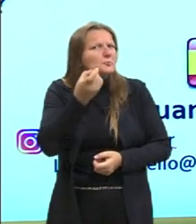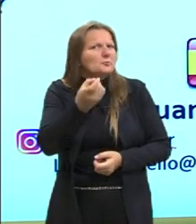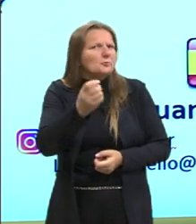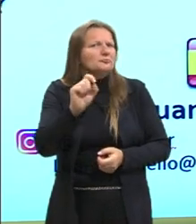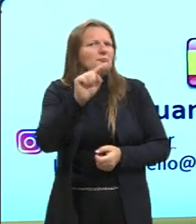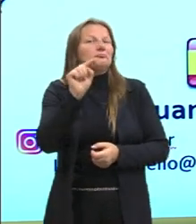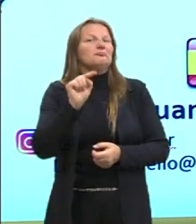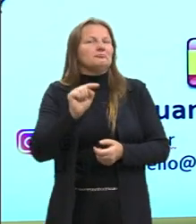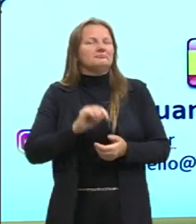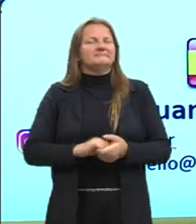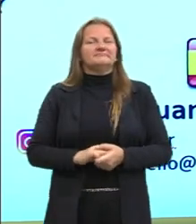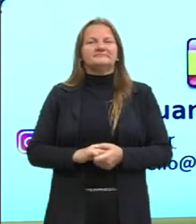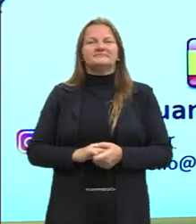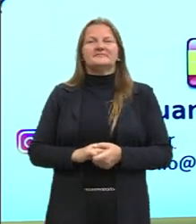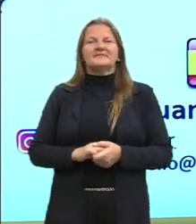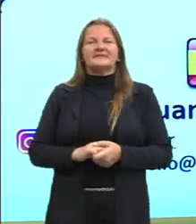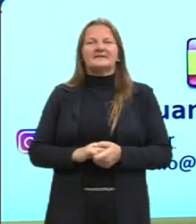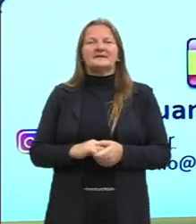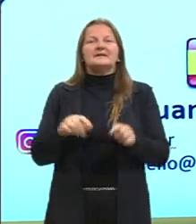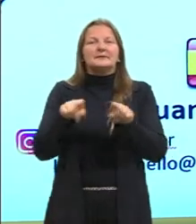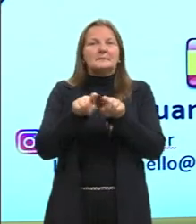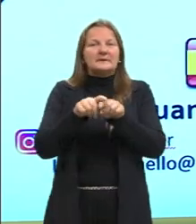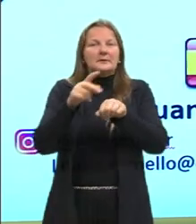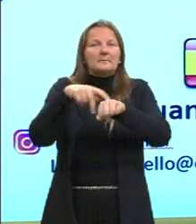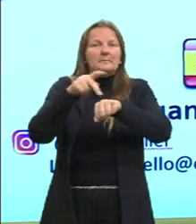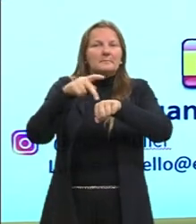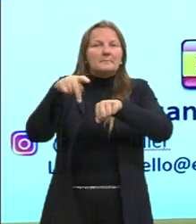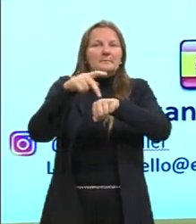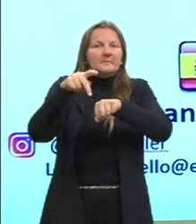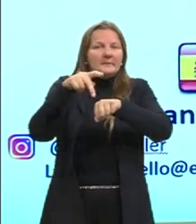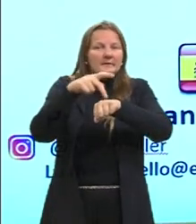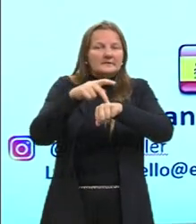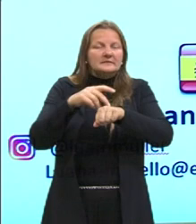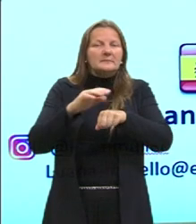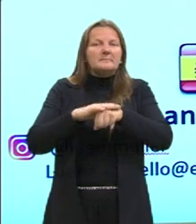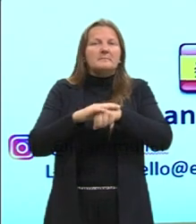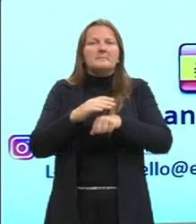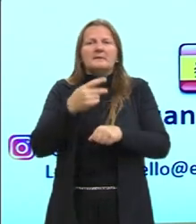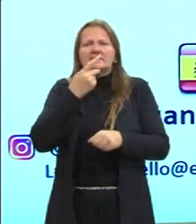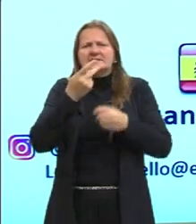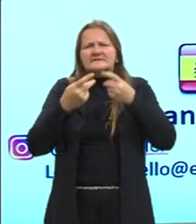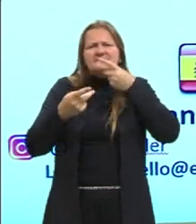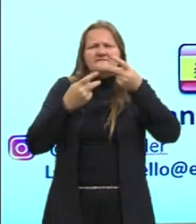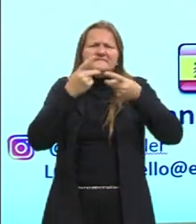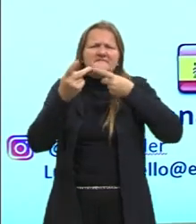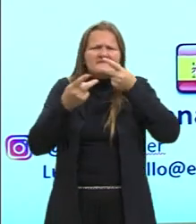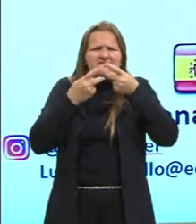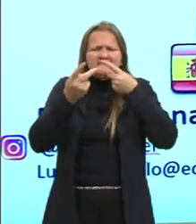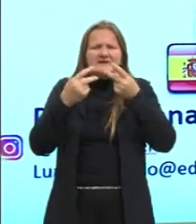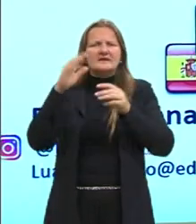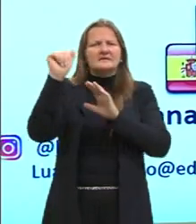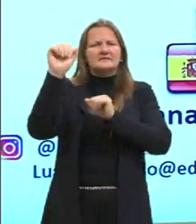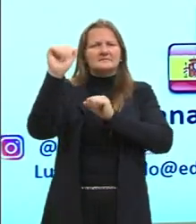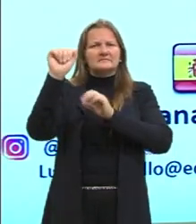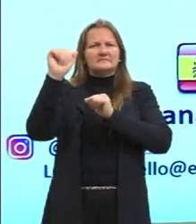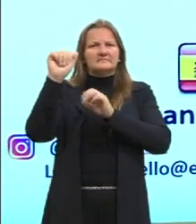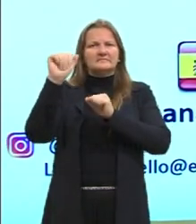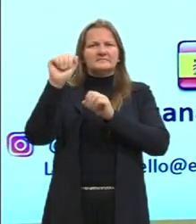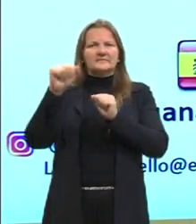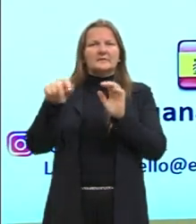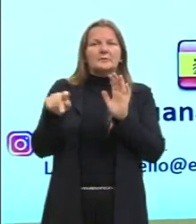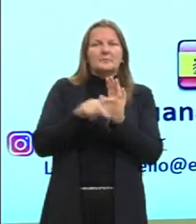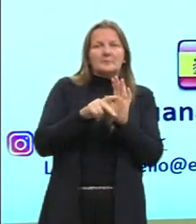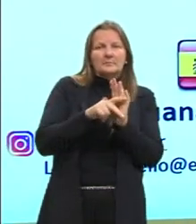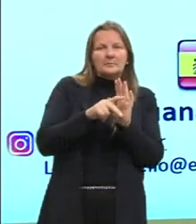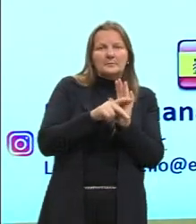um dado interessante que o país, país que mais fala, que tem mais falantes de língua espanhola, é